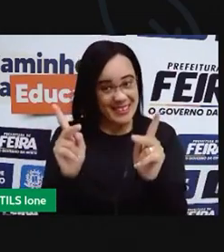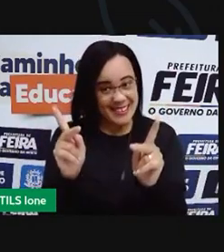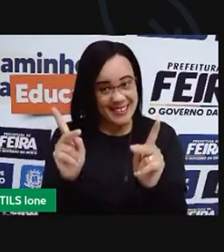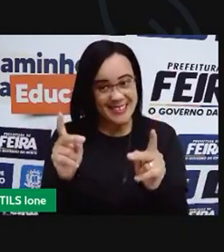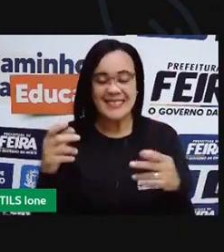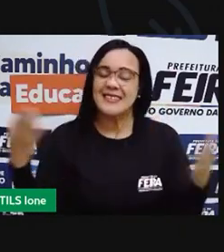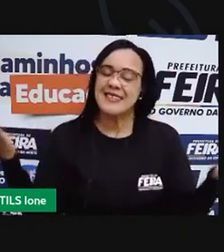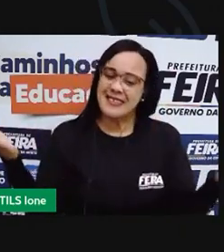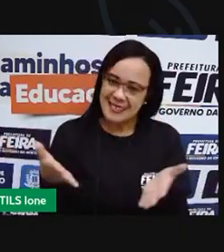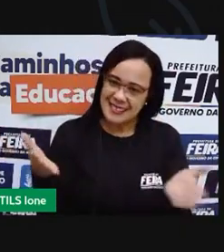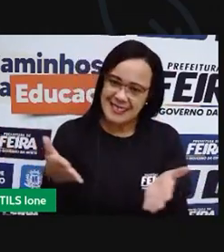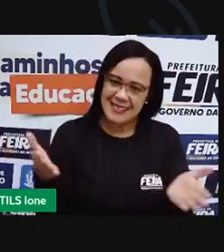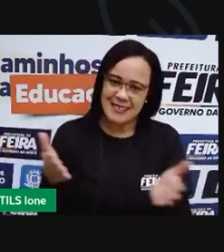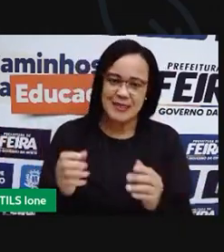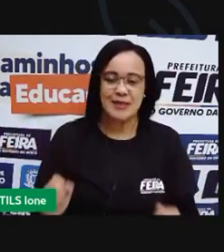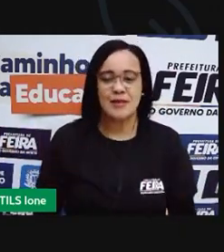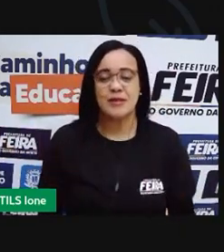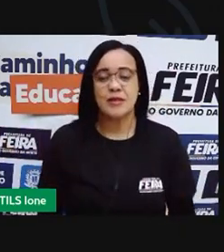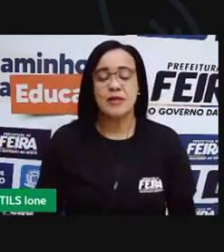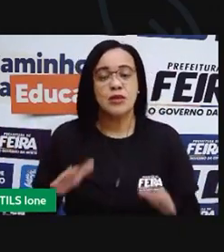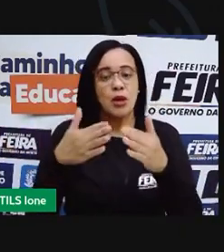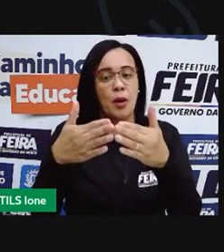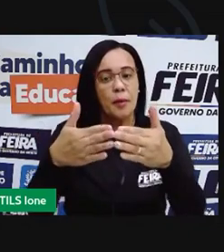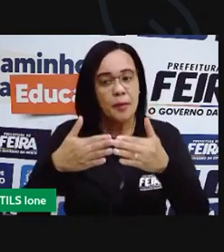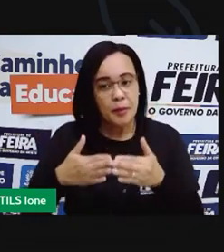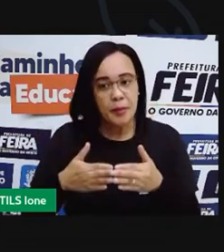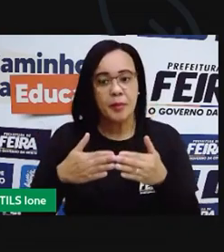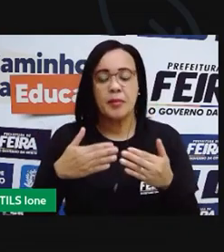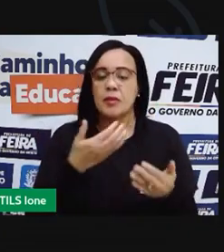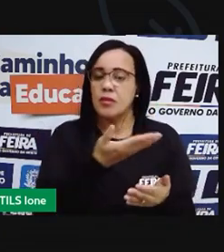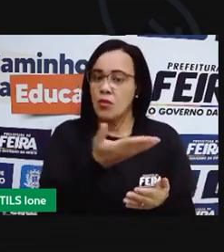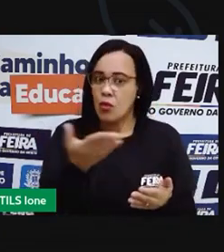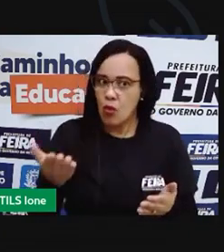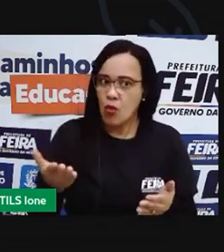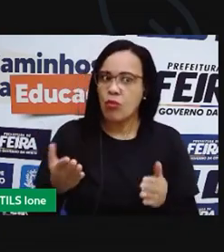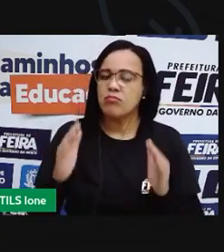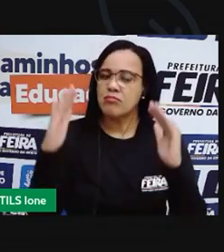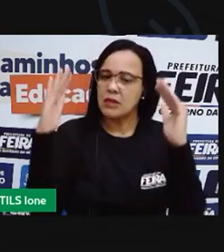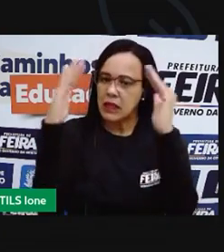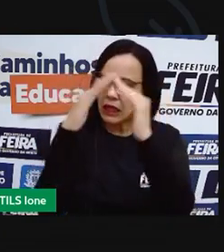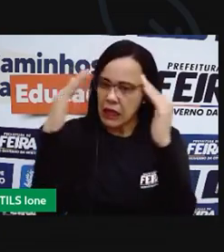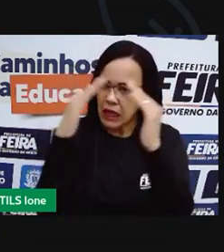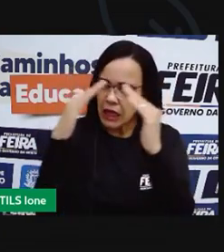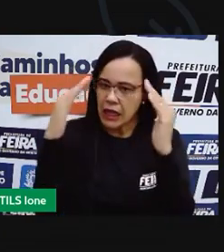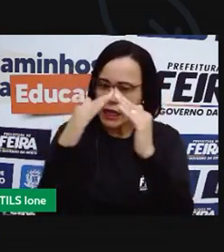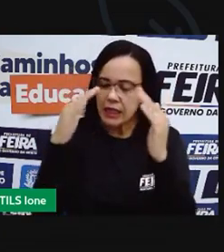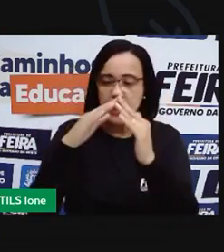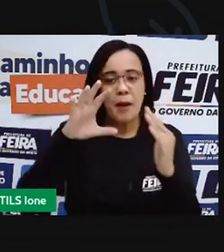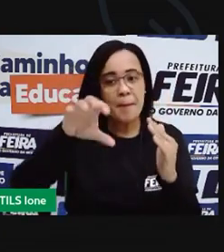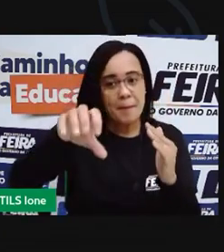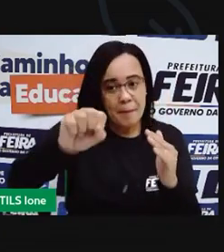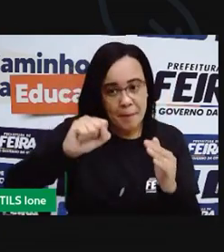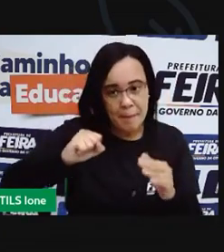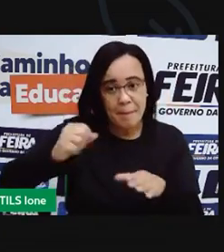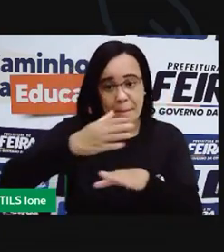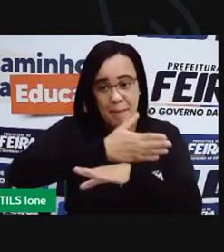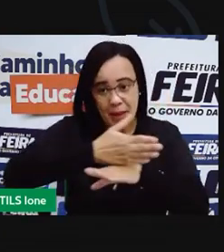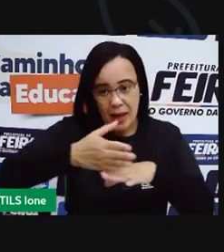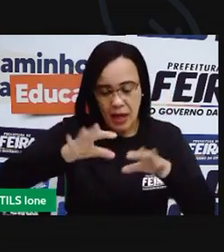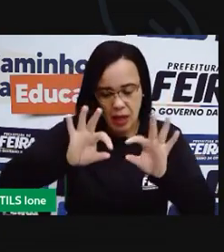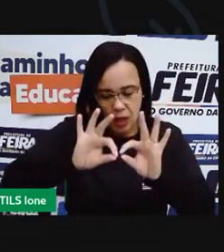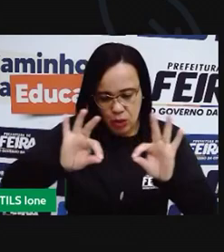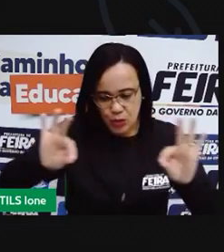agora eu vou pedir pra que você em casa pegue o barbante pra medir a altura,